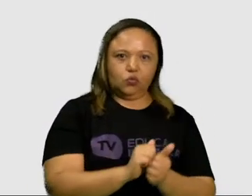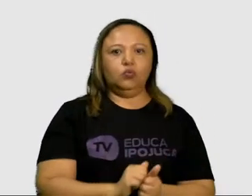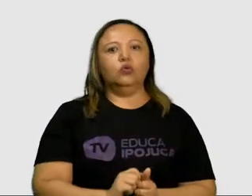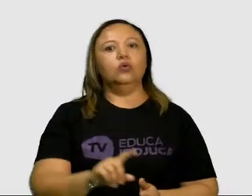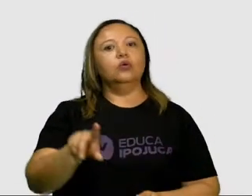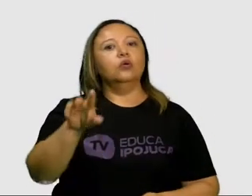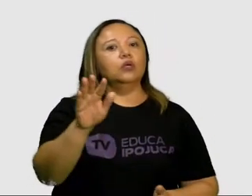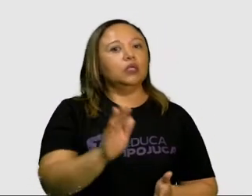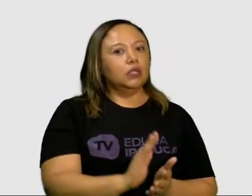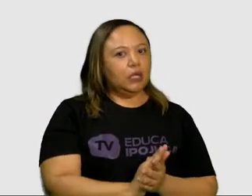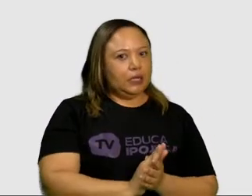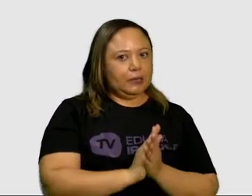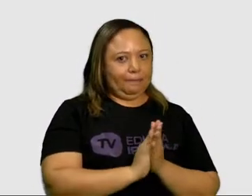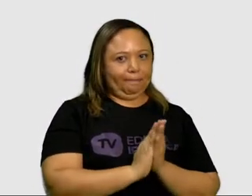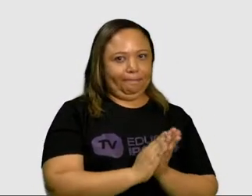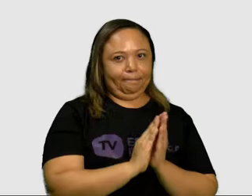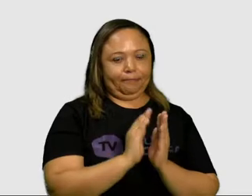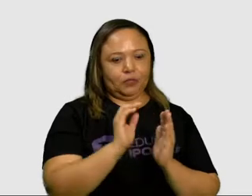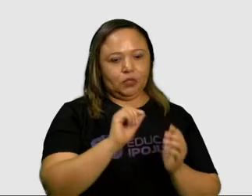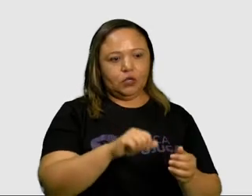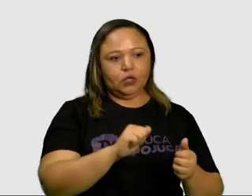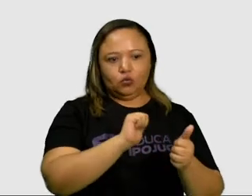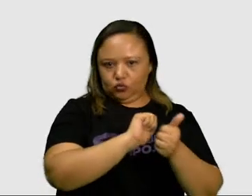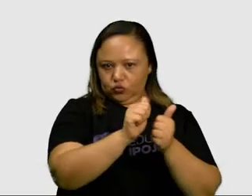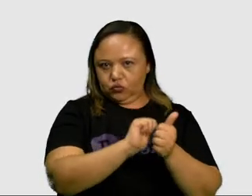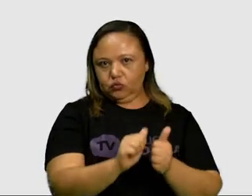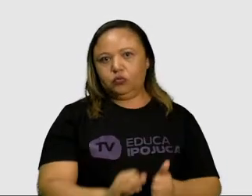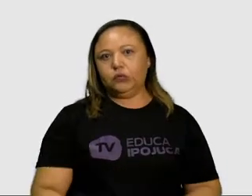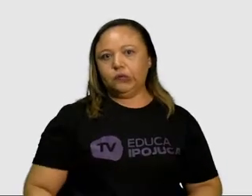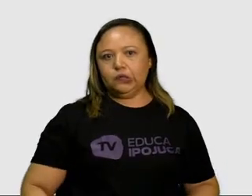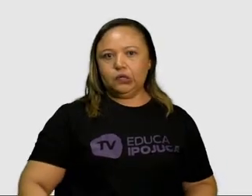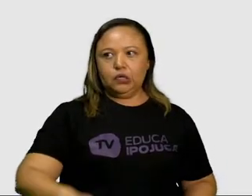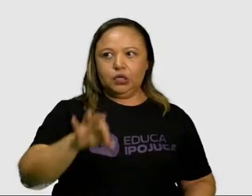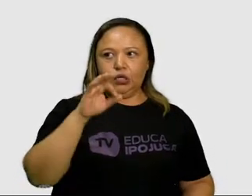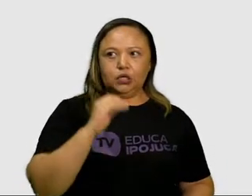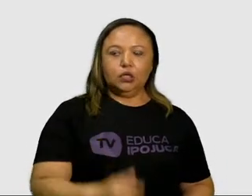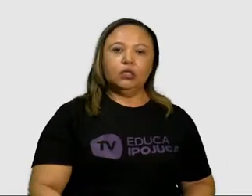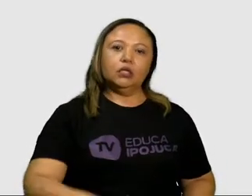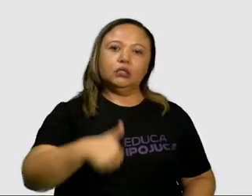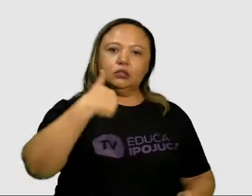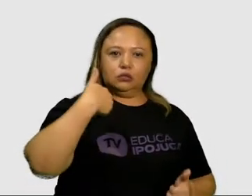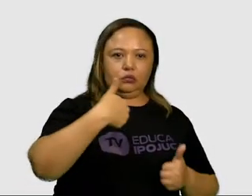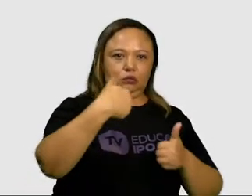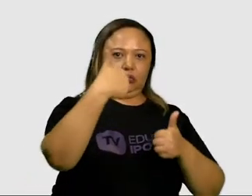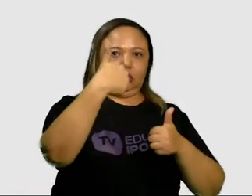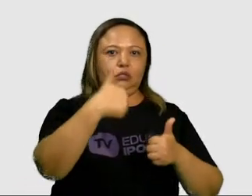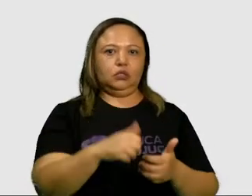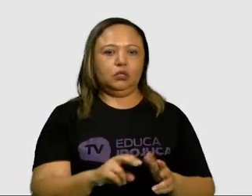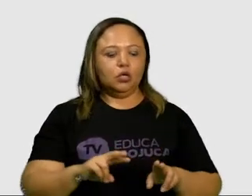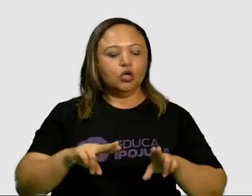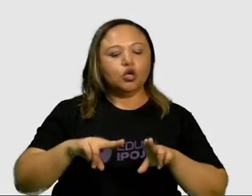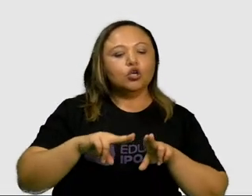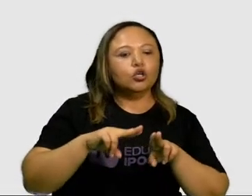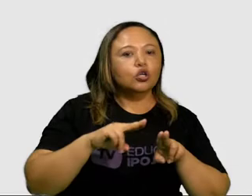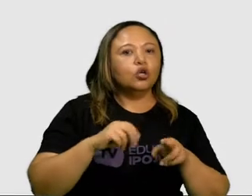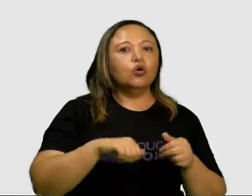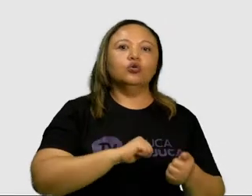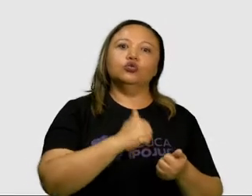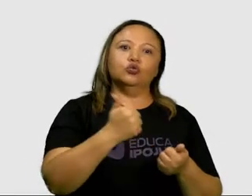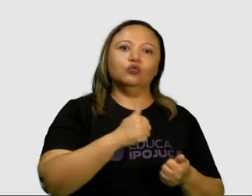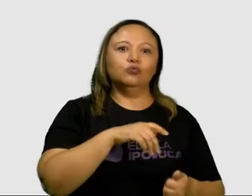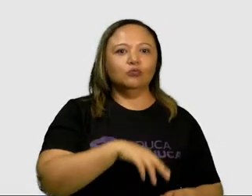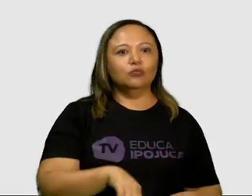né? Que são, por exemplo, o ludo e o gamão, e os jogos de estratégia, como dominó, dama, xadrez,